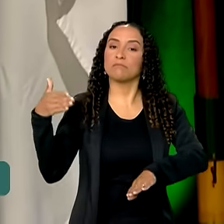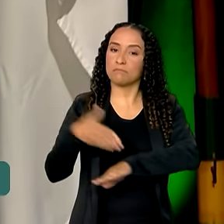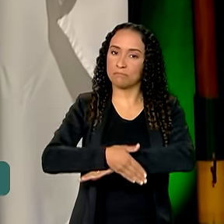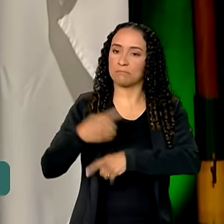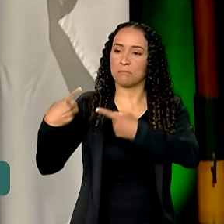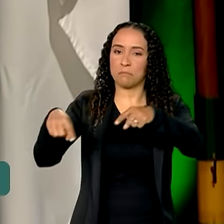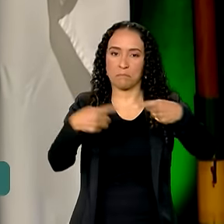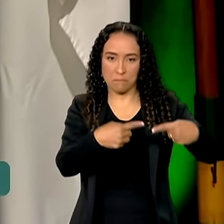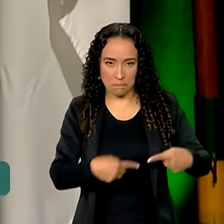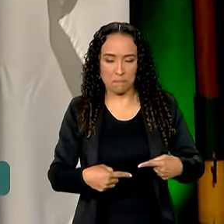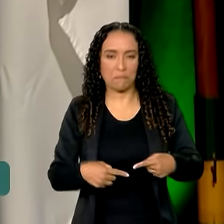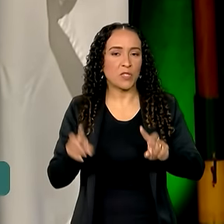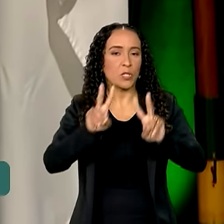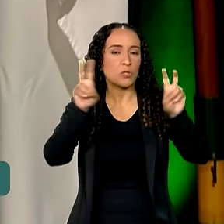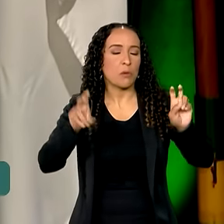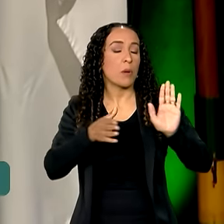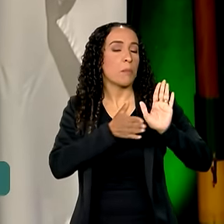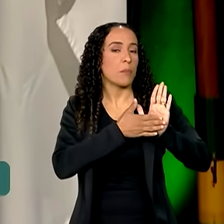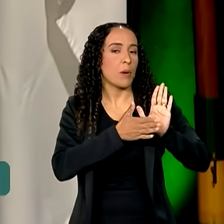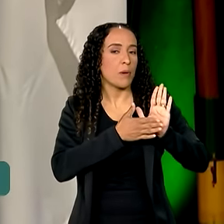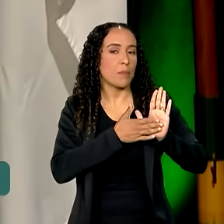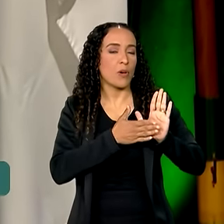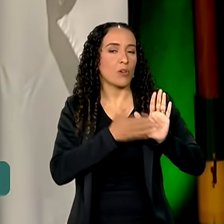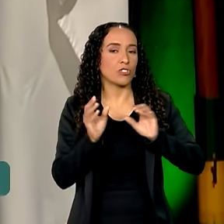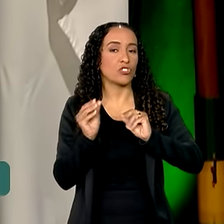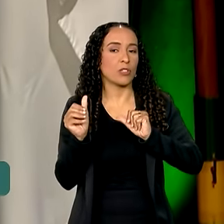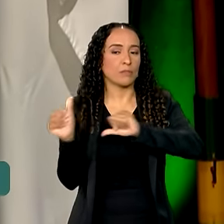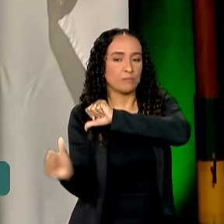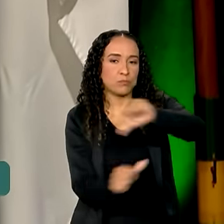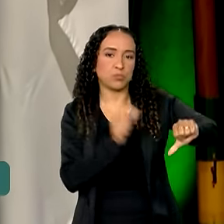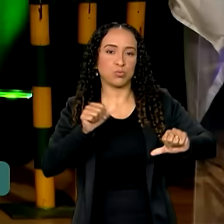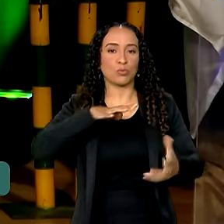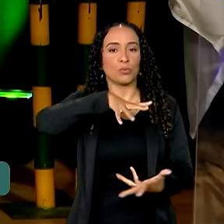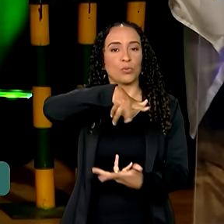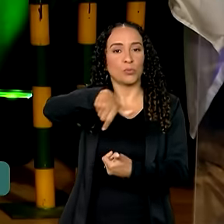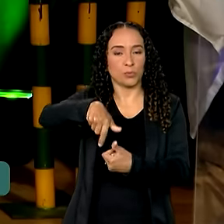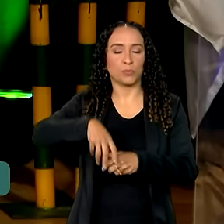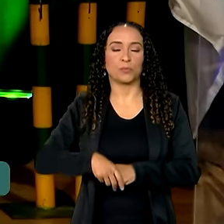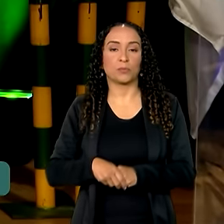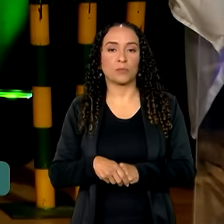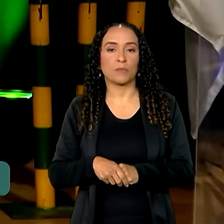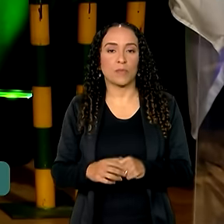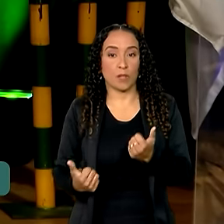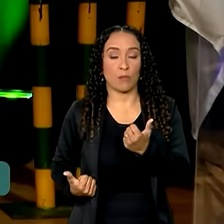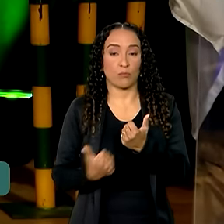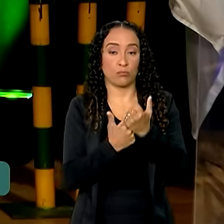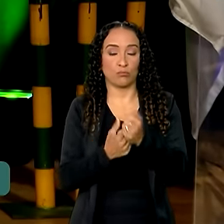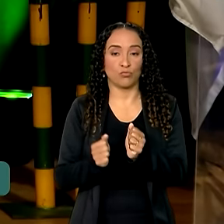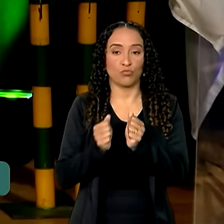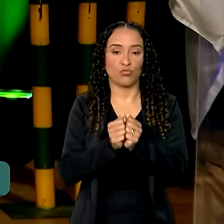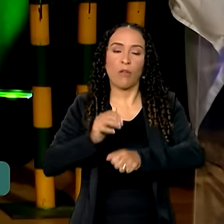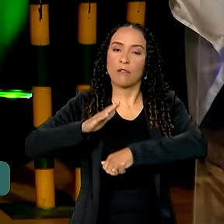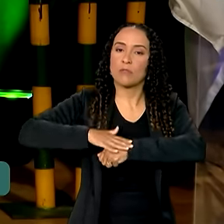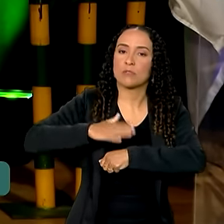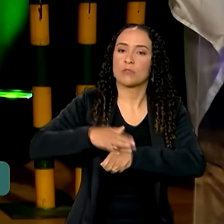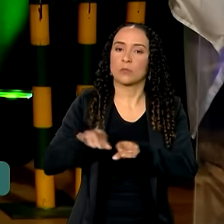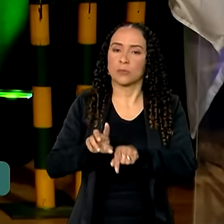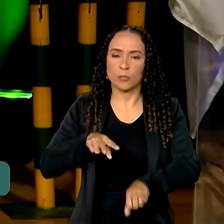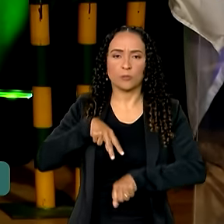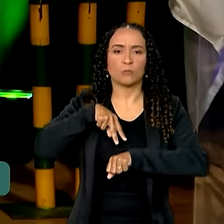discussões sobre as propostas de transformação mundial. Apoio conjunto às ações de